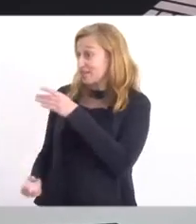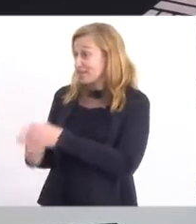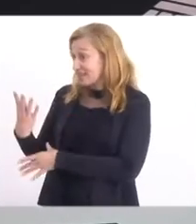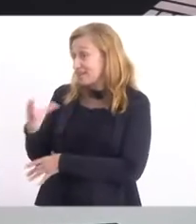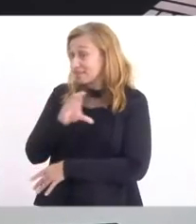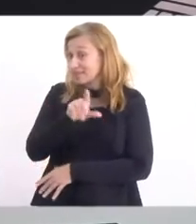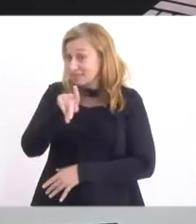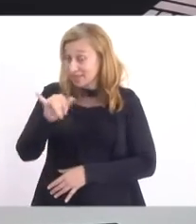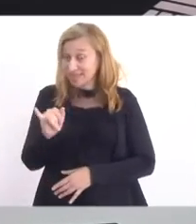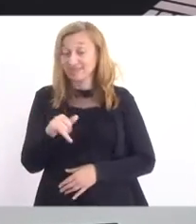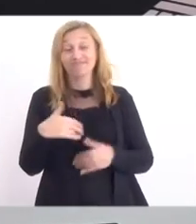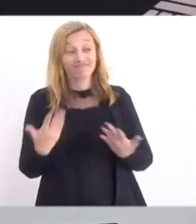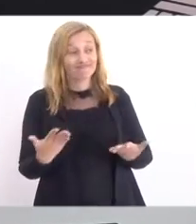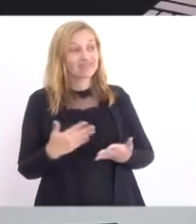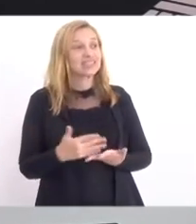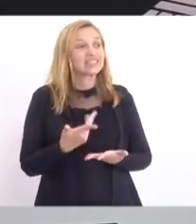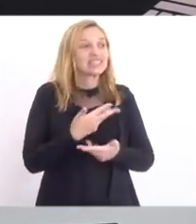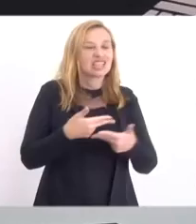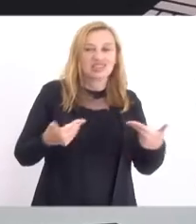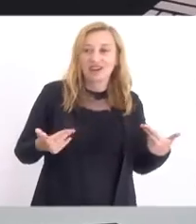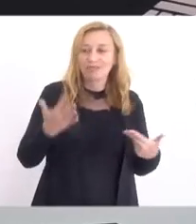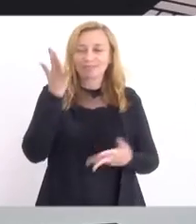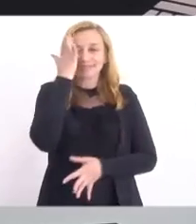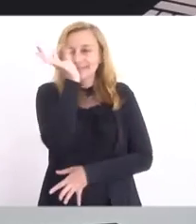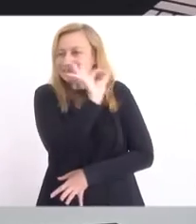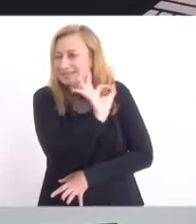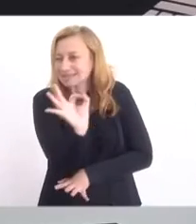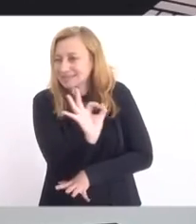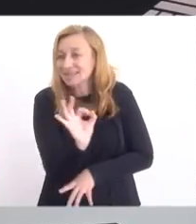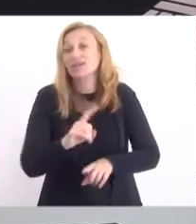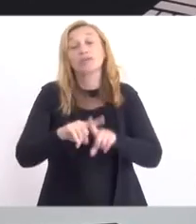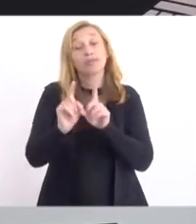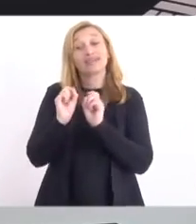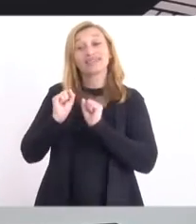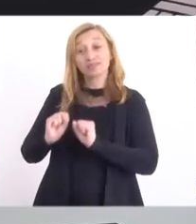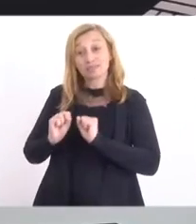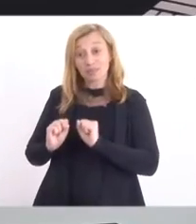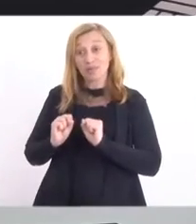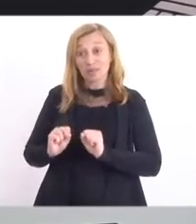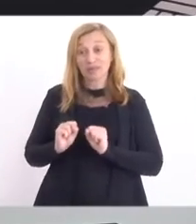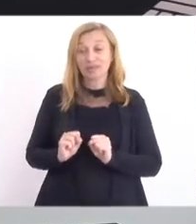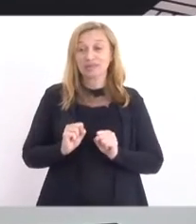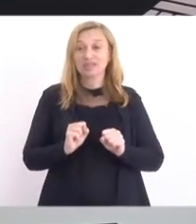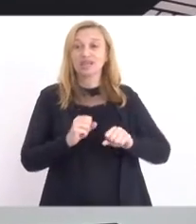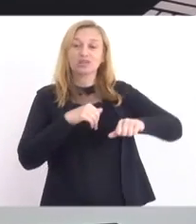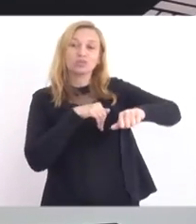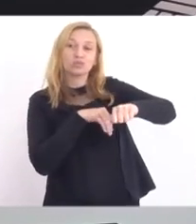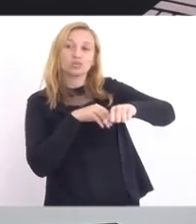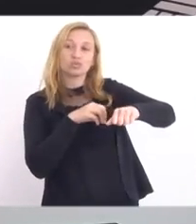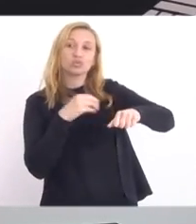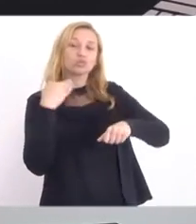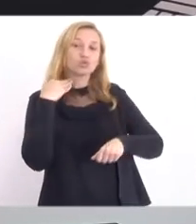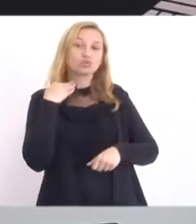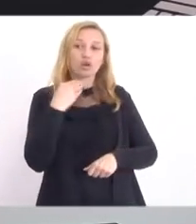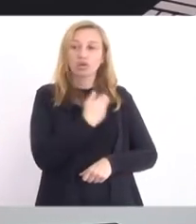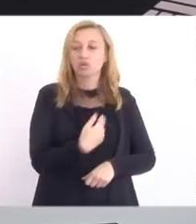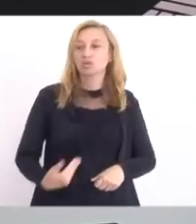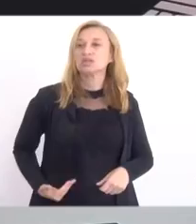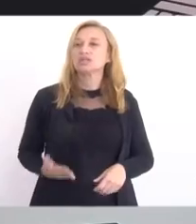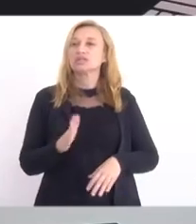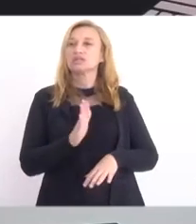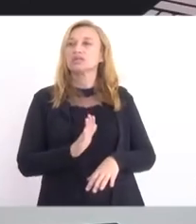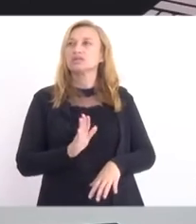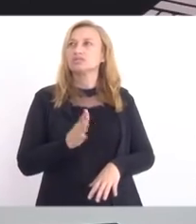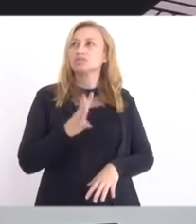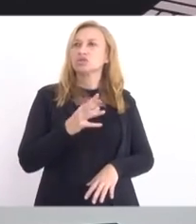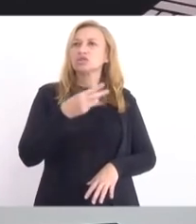CPI, que muitos não entenderam, mas que pode botar nos cofres públicos algo como 300 a